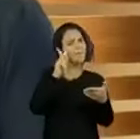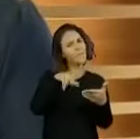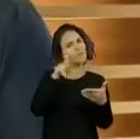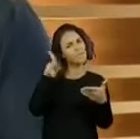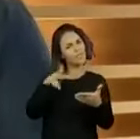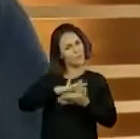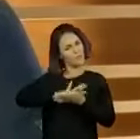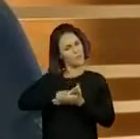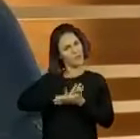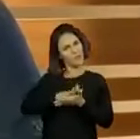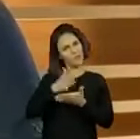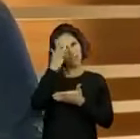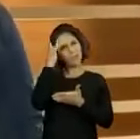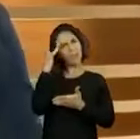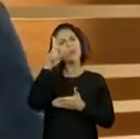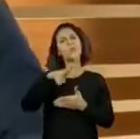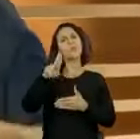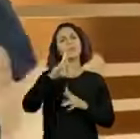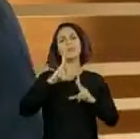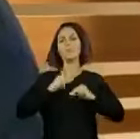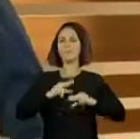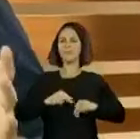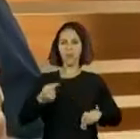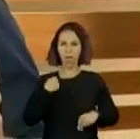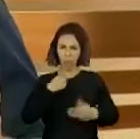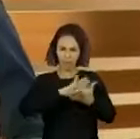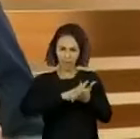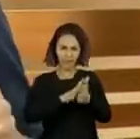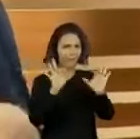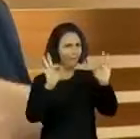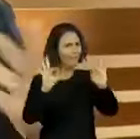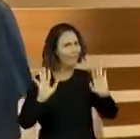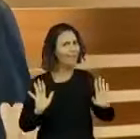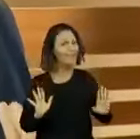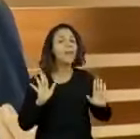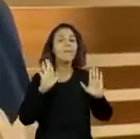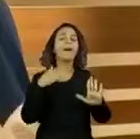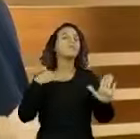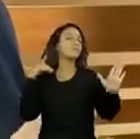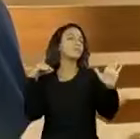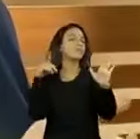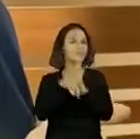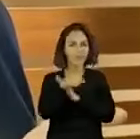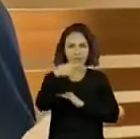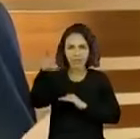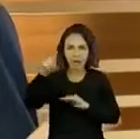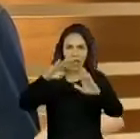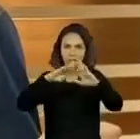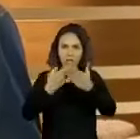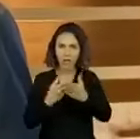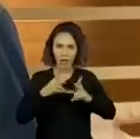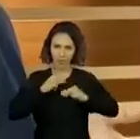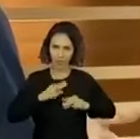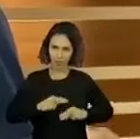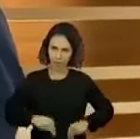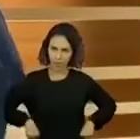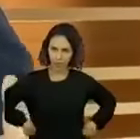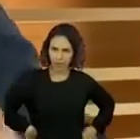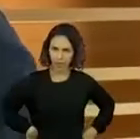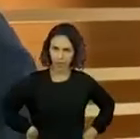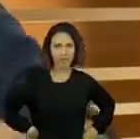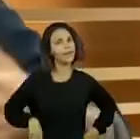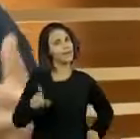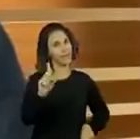preconceituoso contra quem usa pijama. Não, não sou preconceituoso, mas eu vou fazer uma pergunta. Você vai na escola de pijama? Não vai, né?